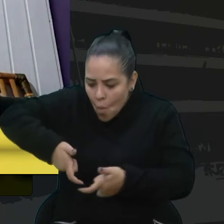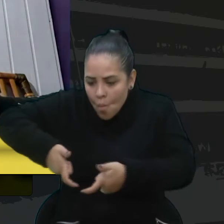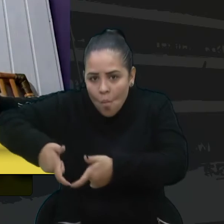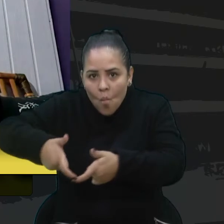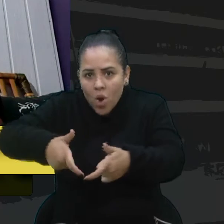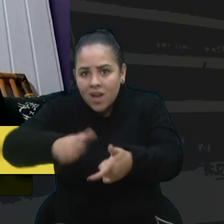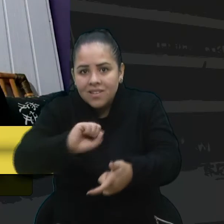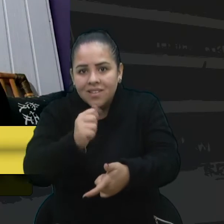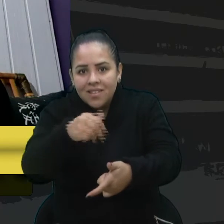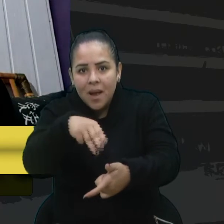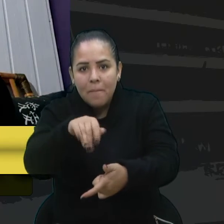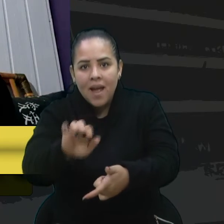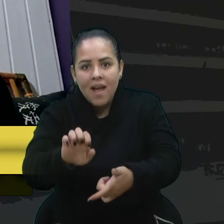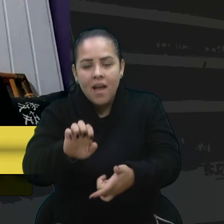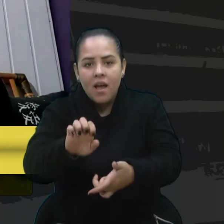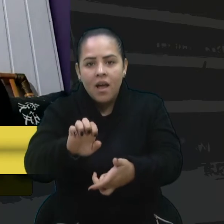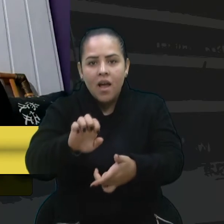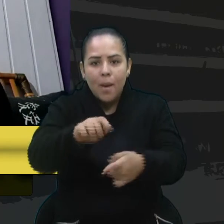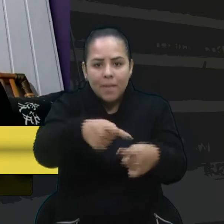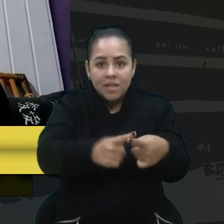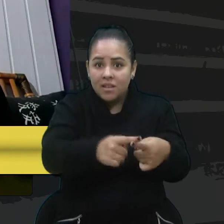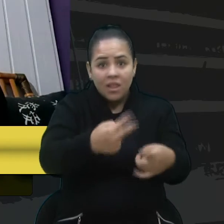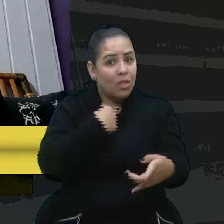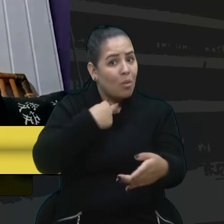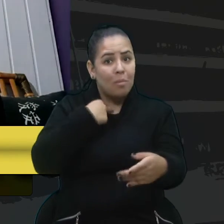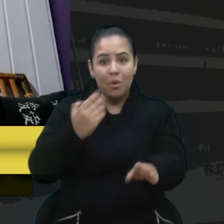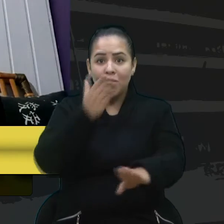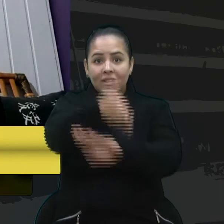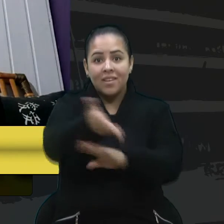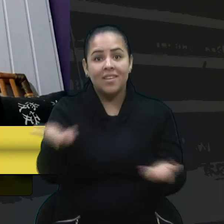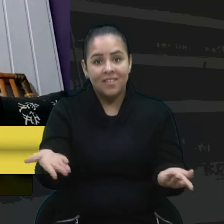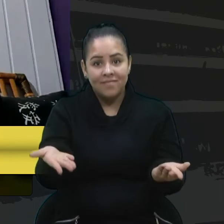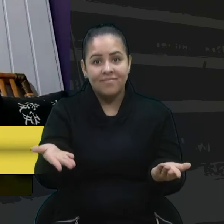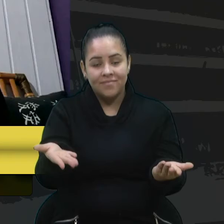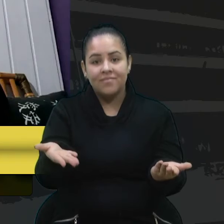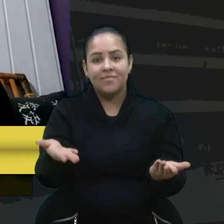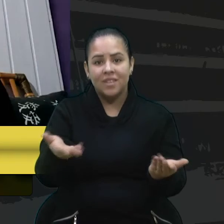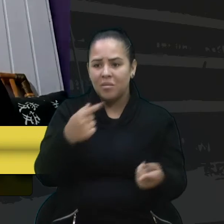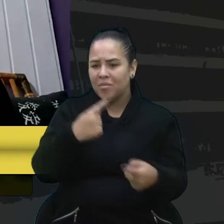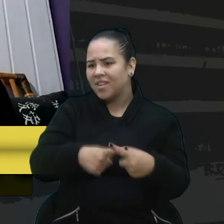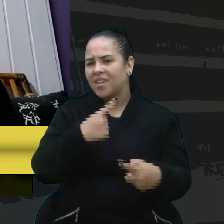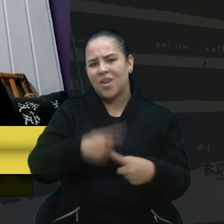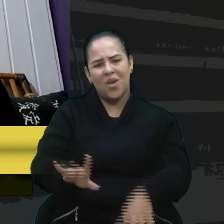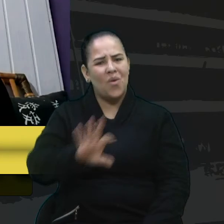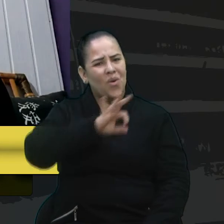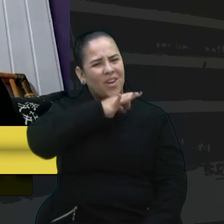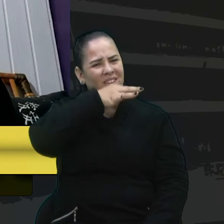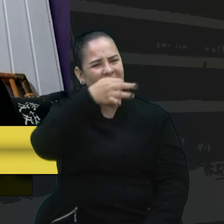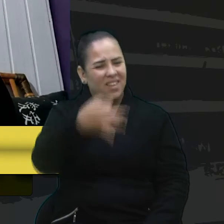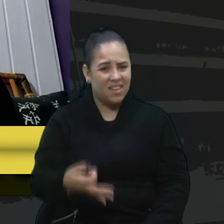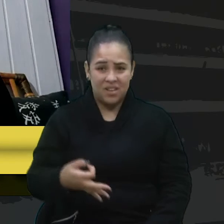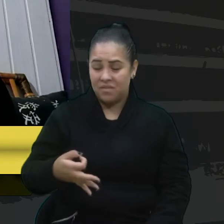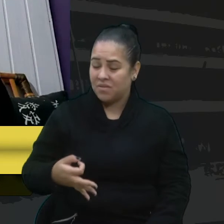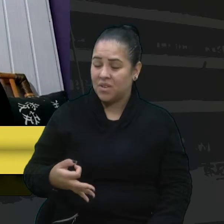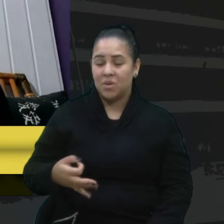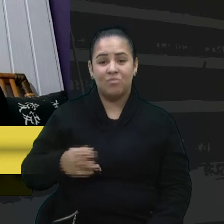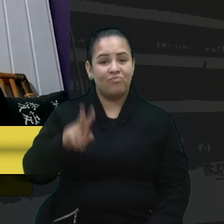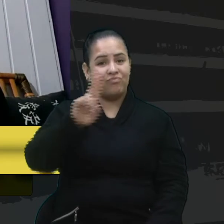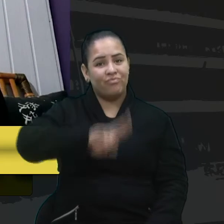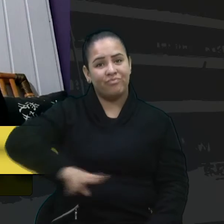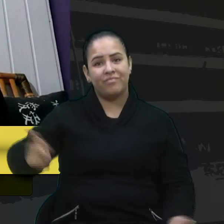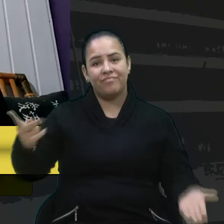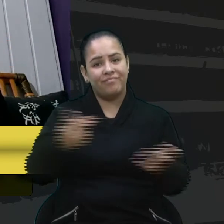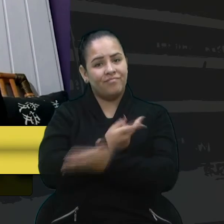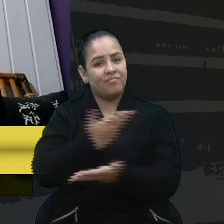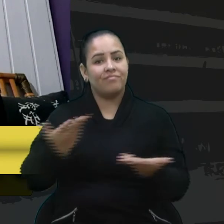As nossas pracinhas não dá para as pessoas de bem ir nessas pracinhas, porque o vandalismo, as pessoas usando de forma errada as